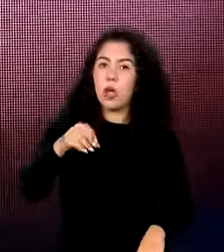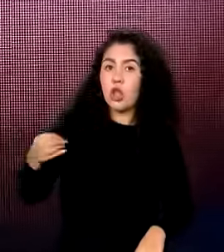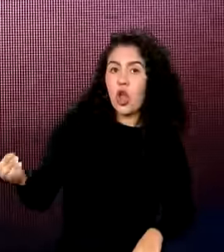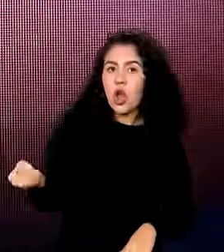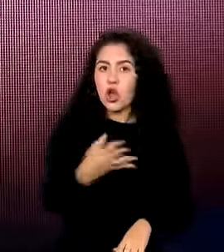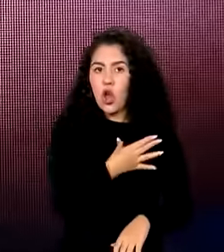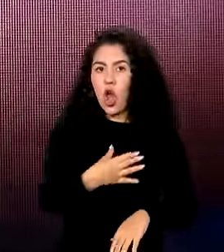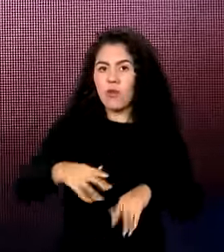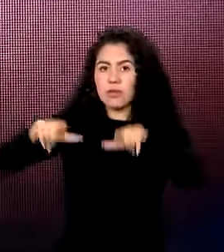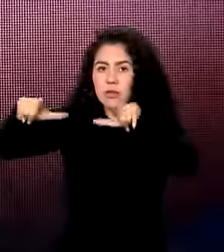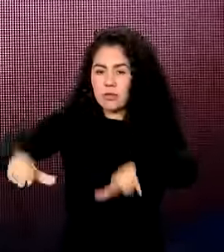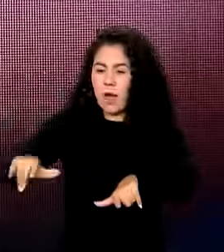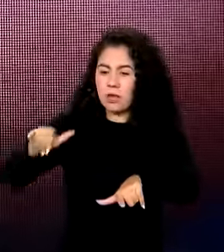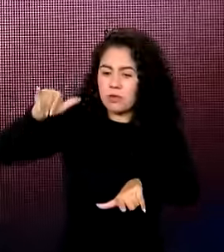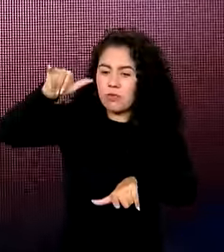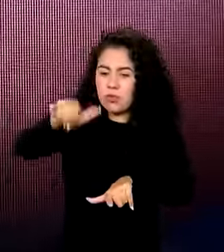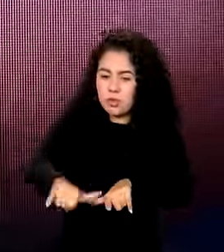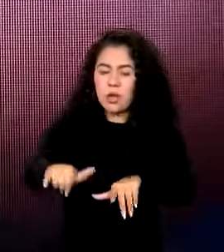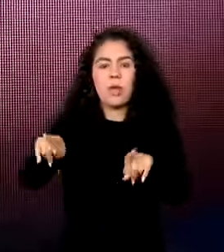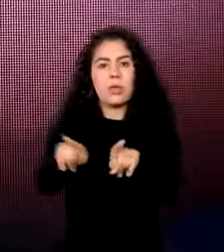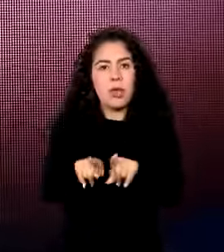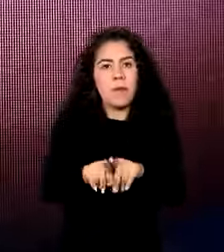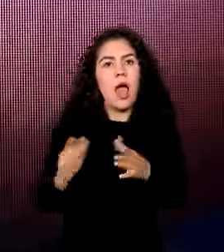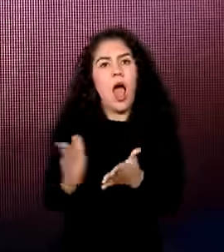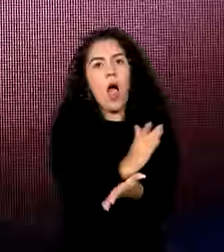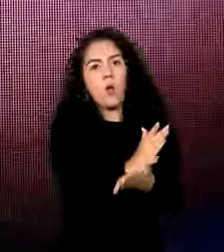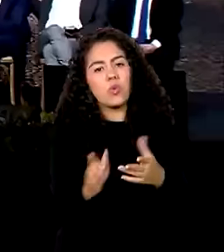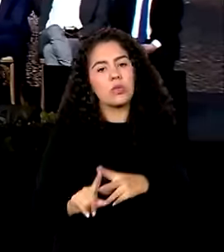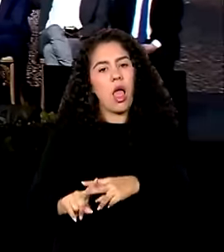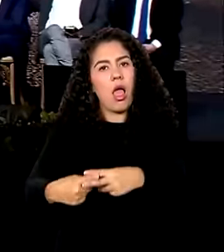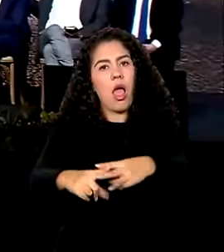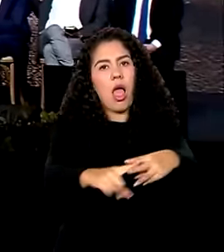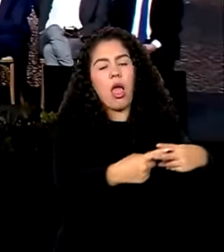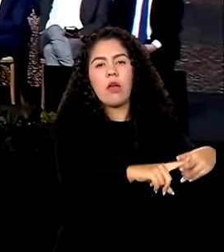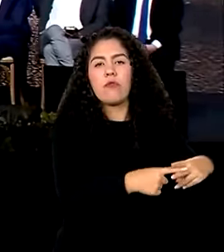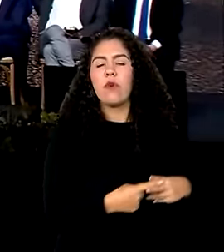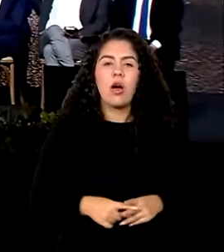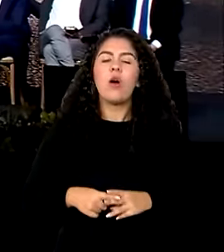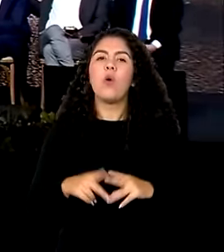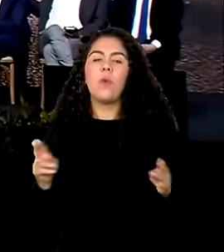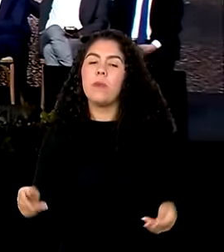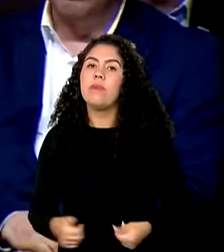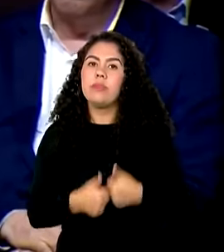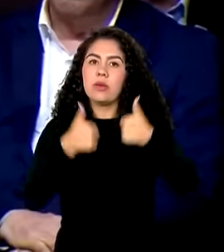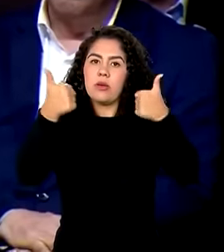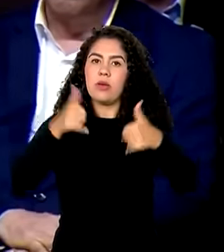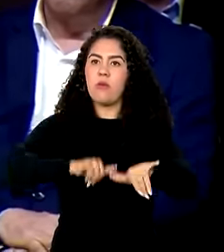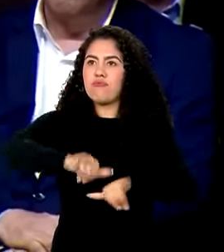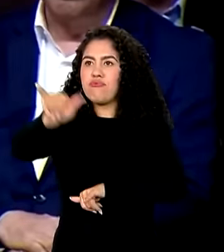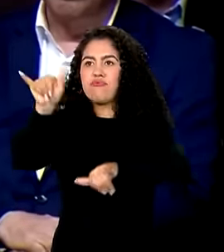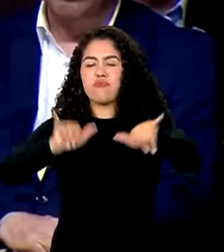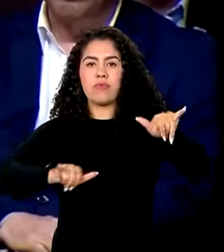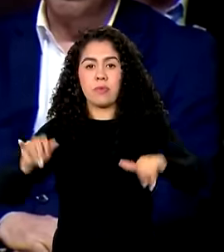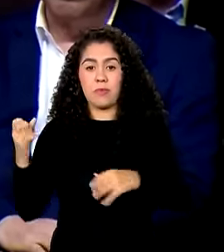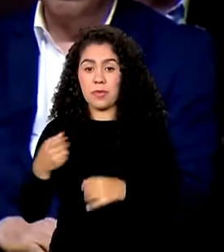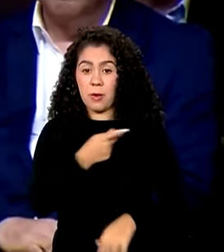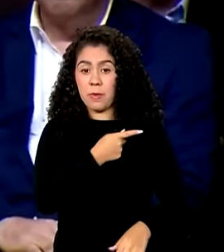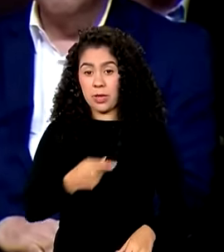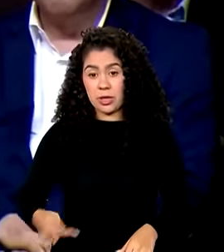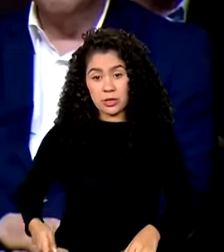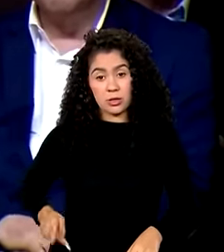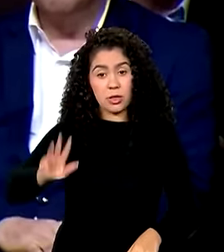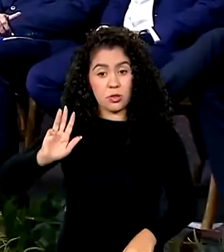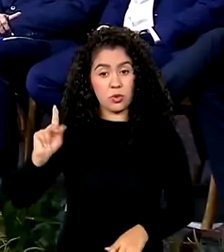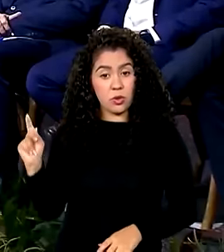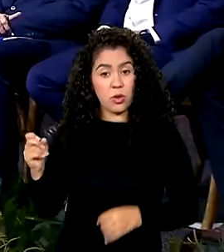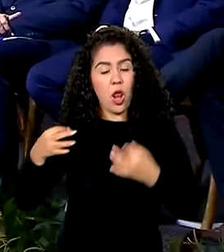ou aeroportos que foram reformados no Brasil, fortalecendo a aviação regional. O presidente Lula afirmou